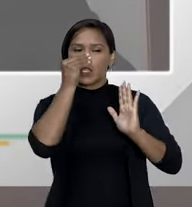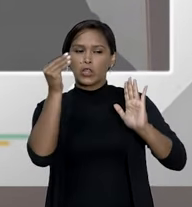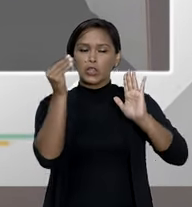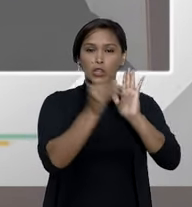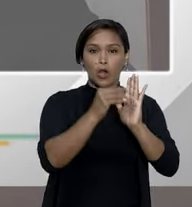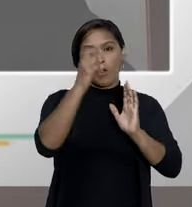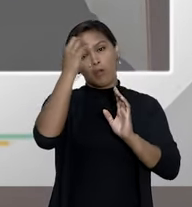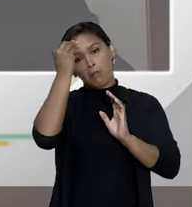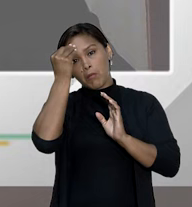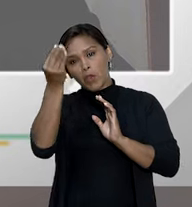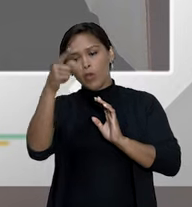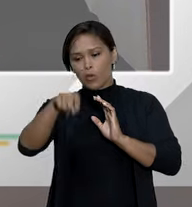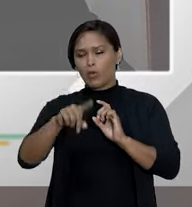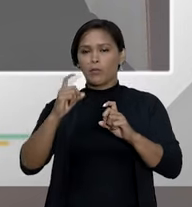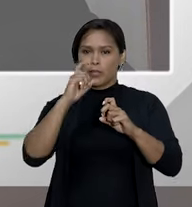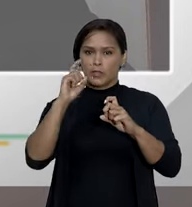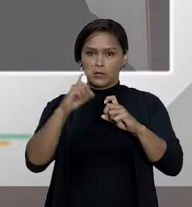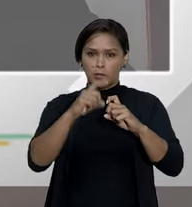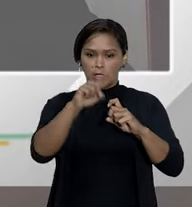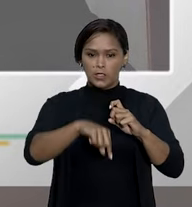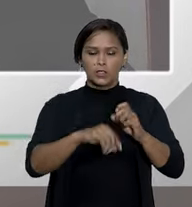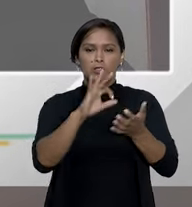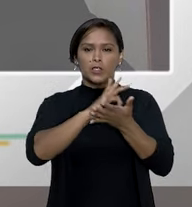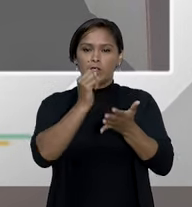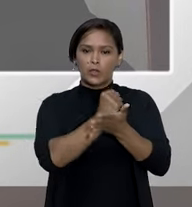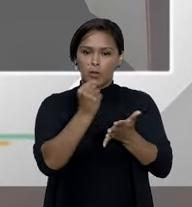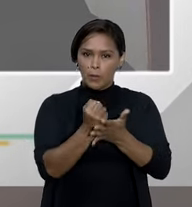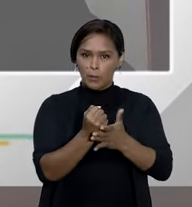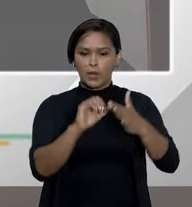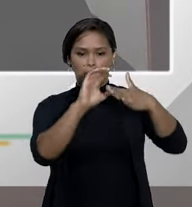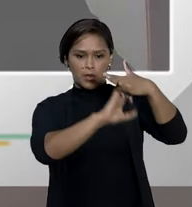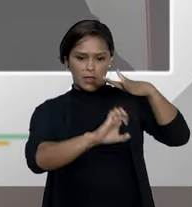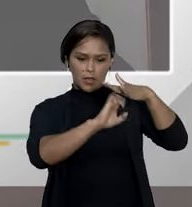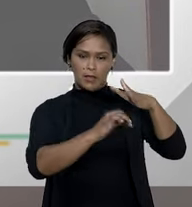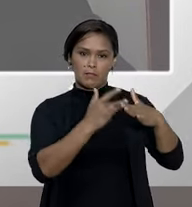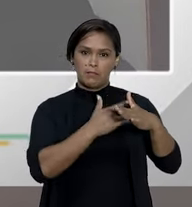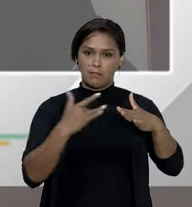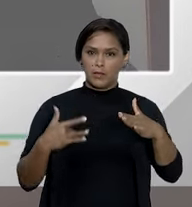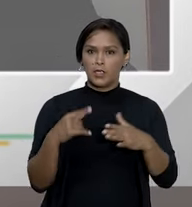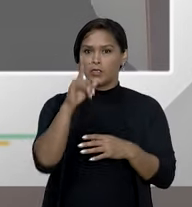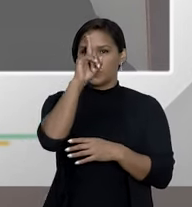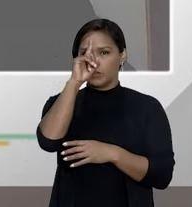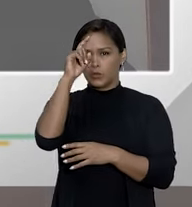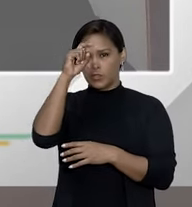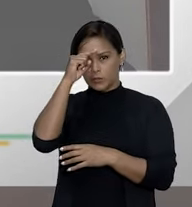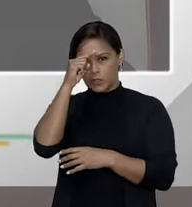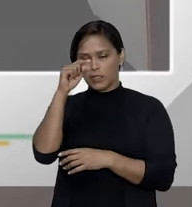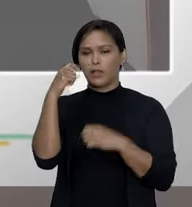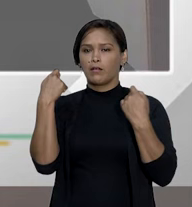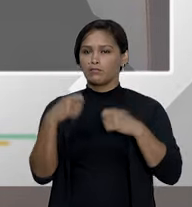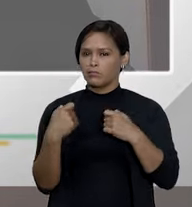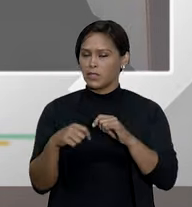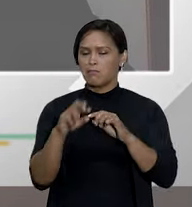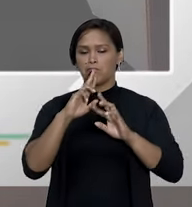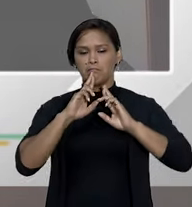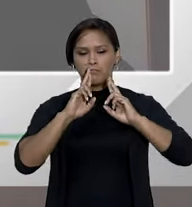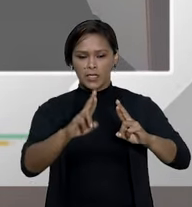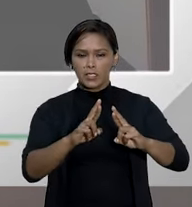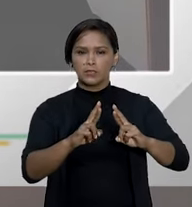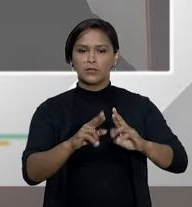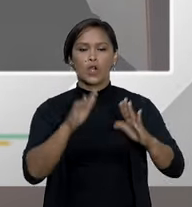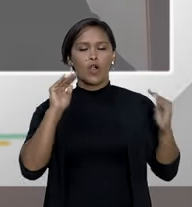da parte dele e o plano e o convênio o plano e o hospital responderão de forma